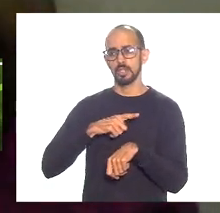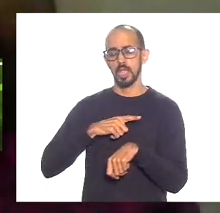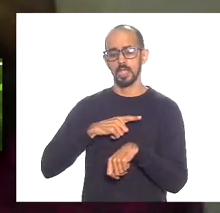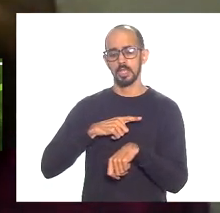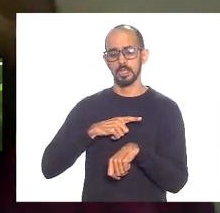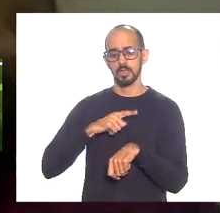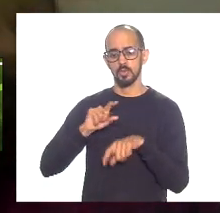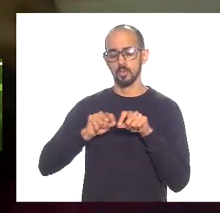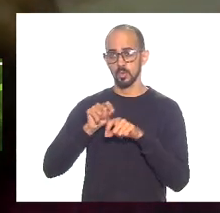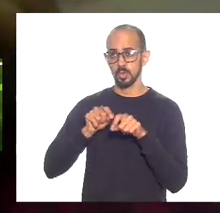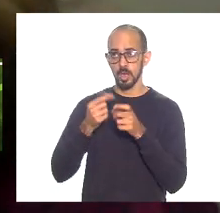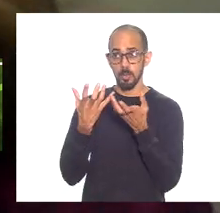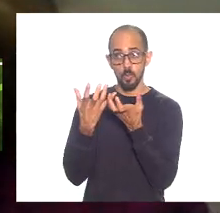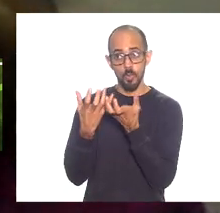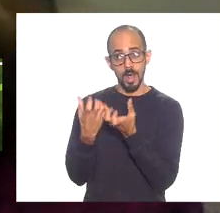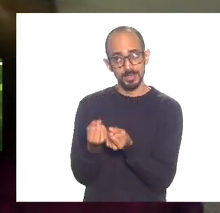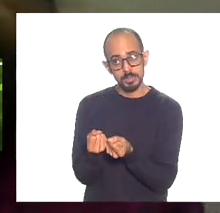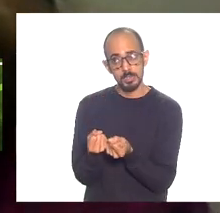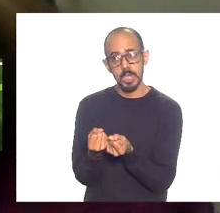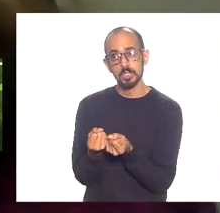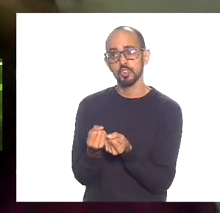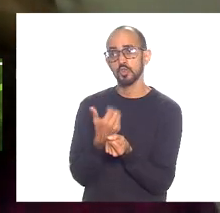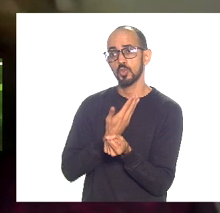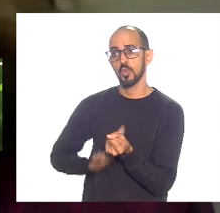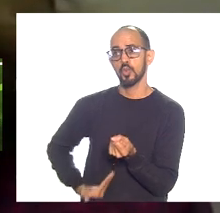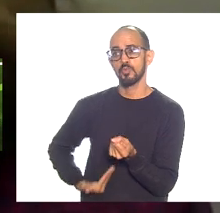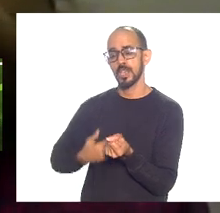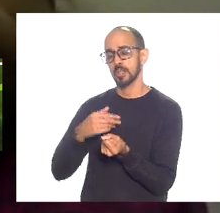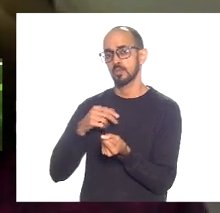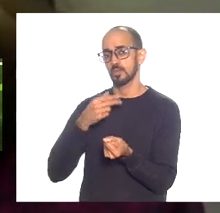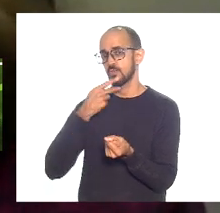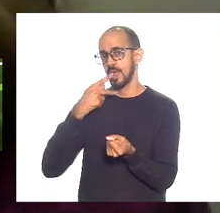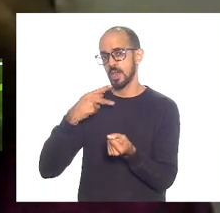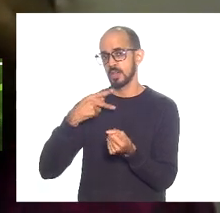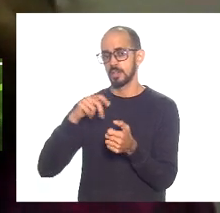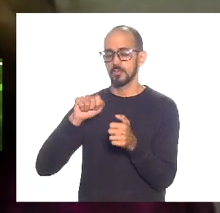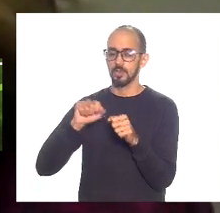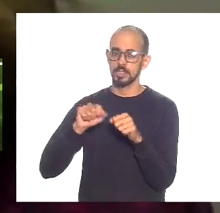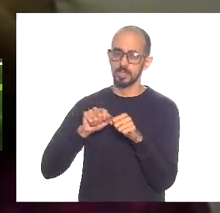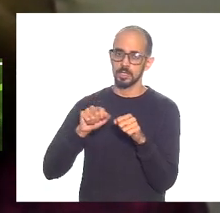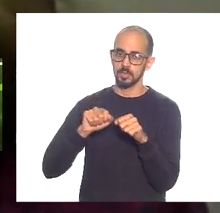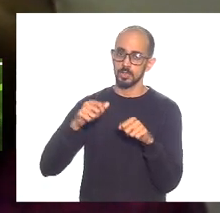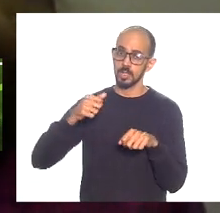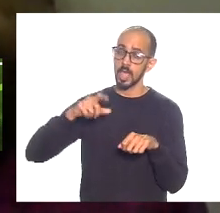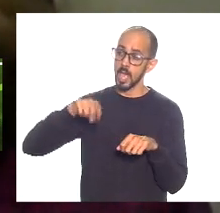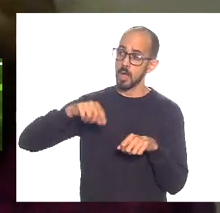submissão do governo do Estado a umas análises que são análises